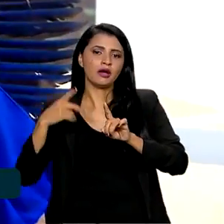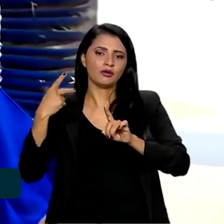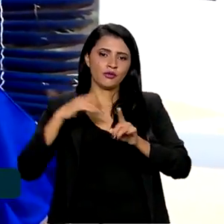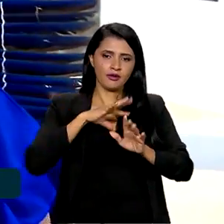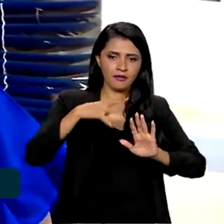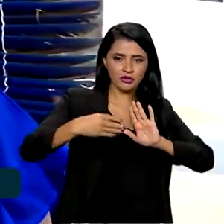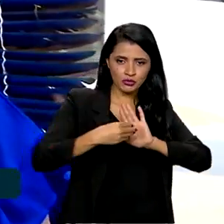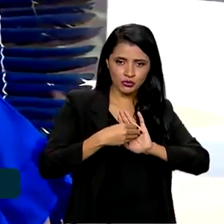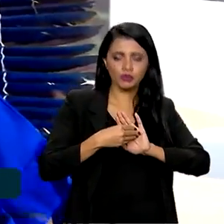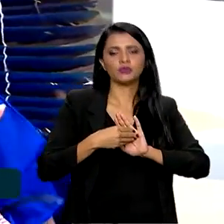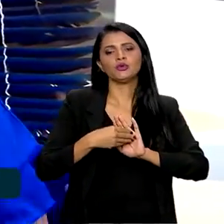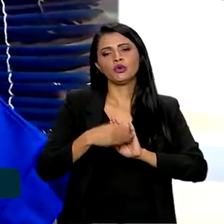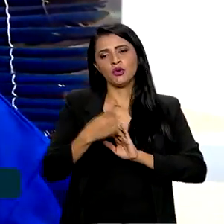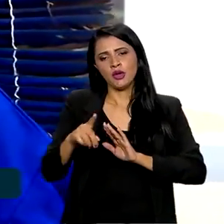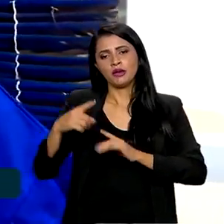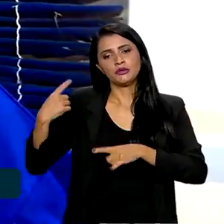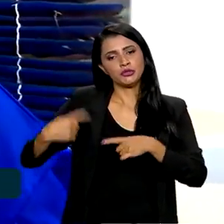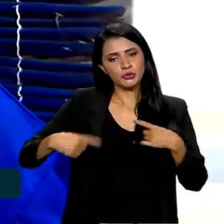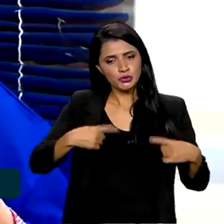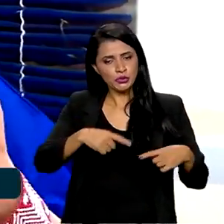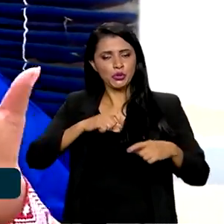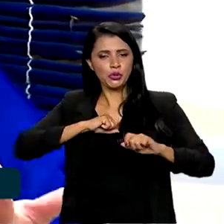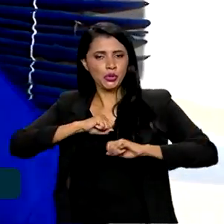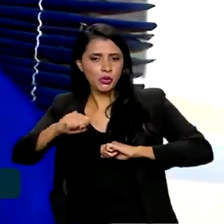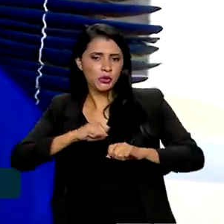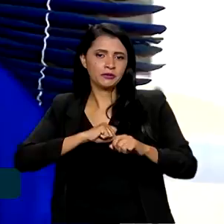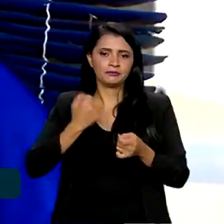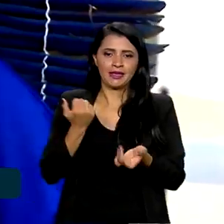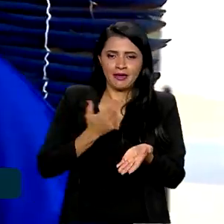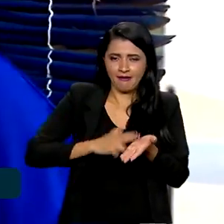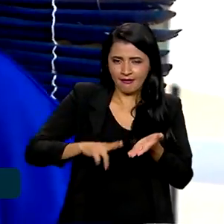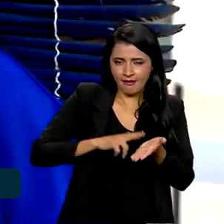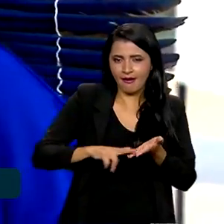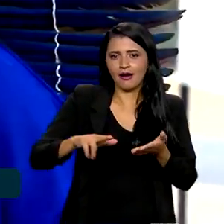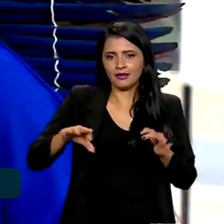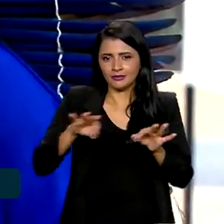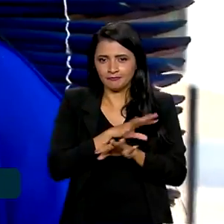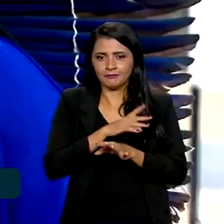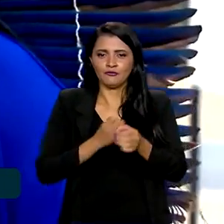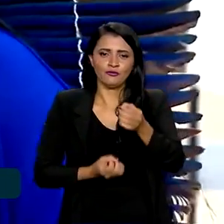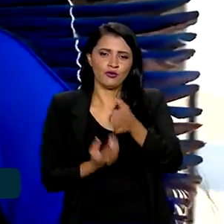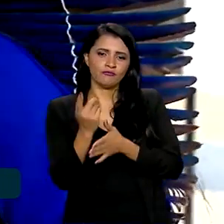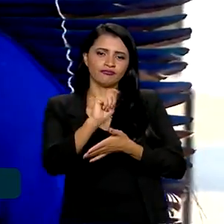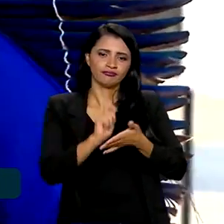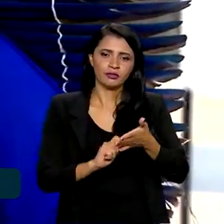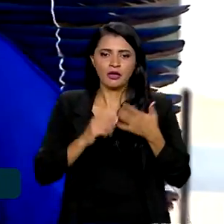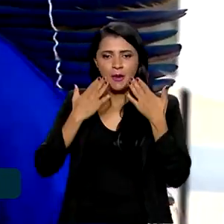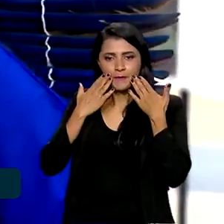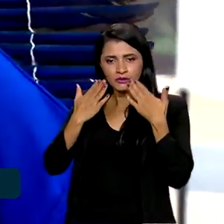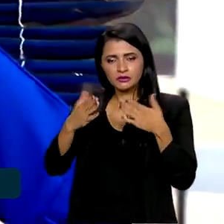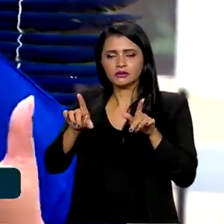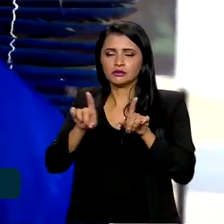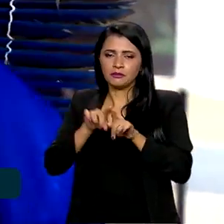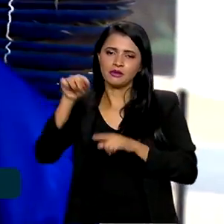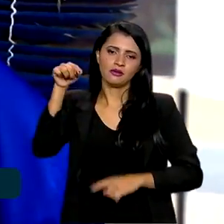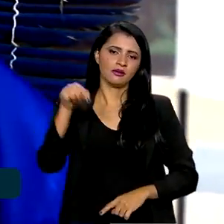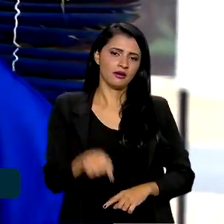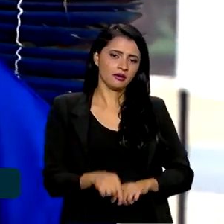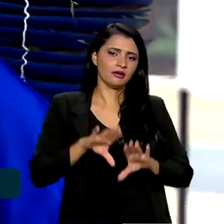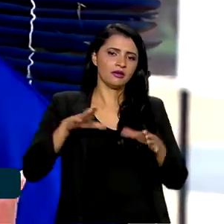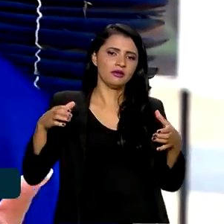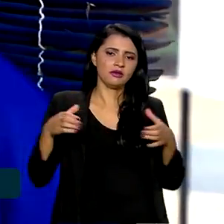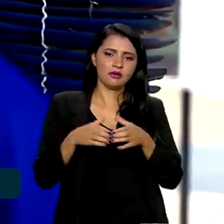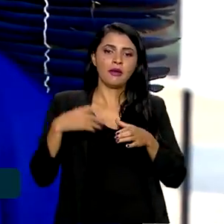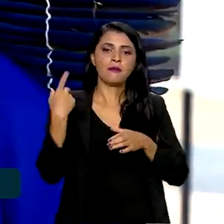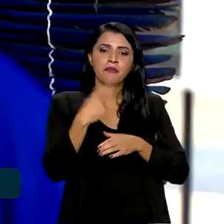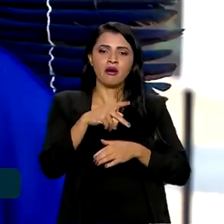amazônicos. As discussões, as cartas que saíram das plenárias foram apresentadas aqui na cúpula